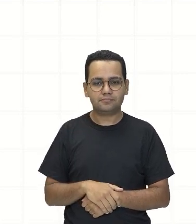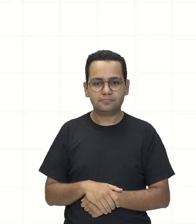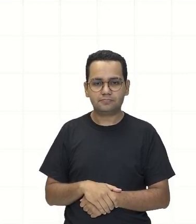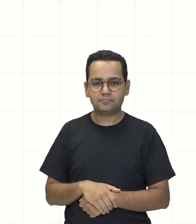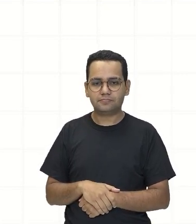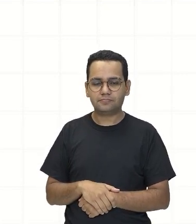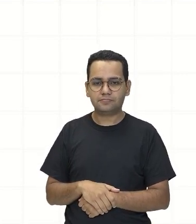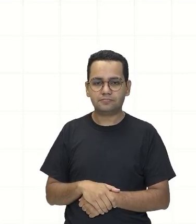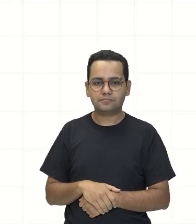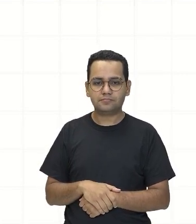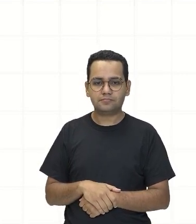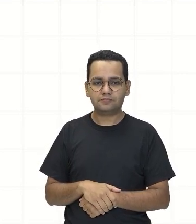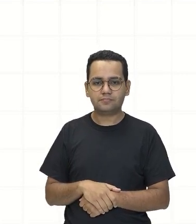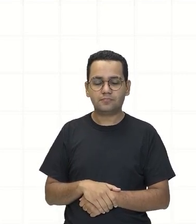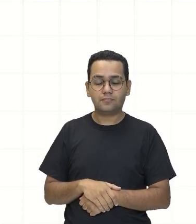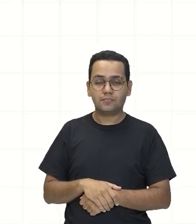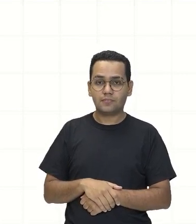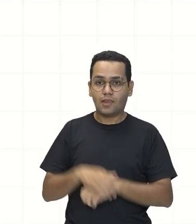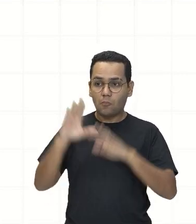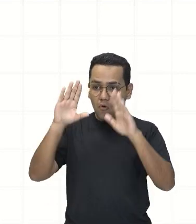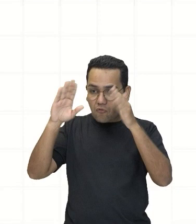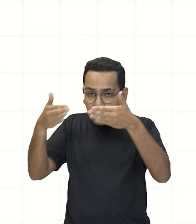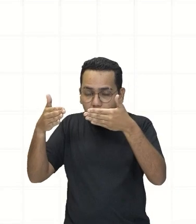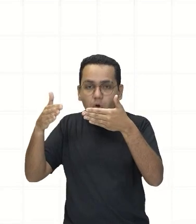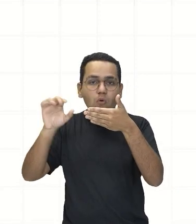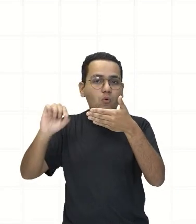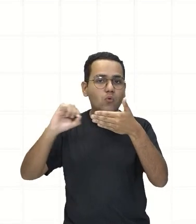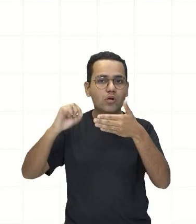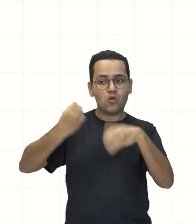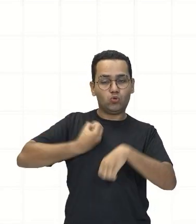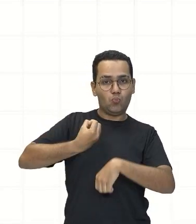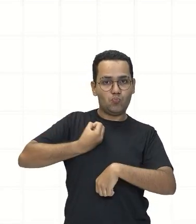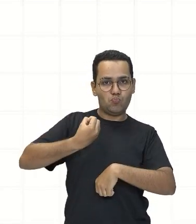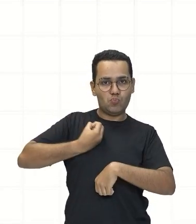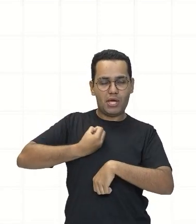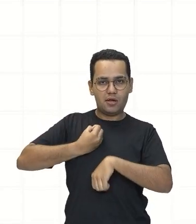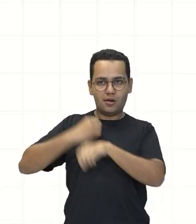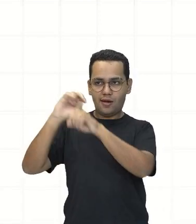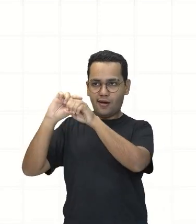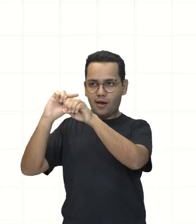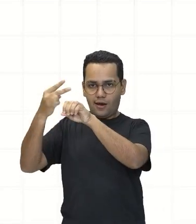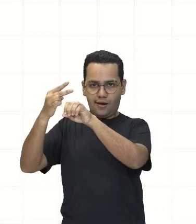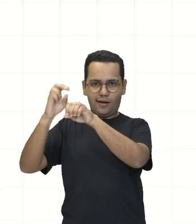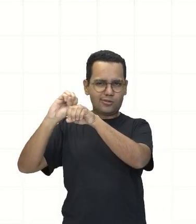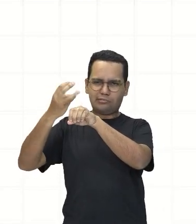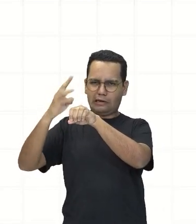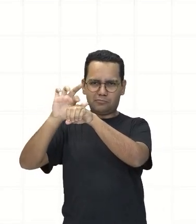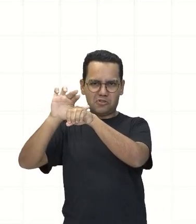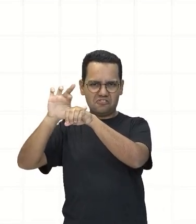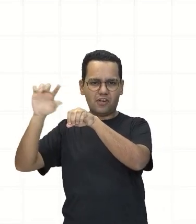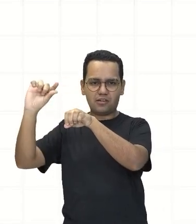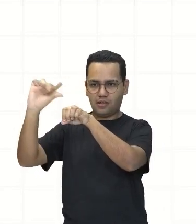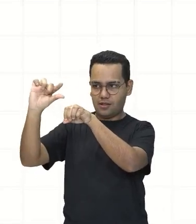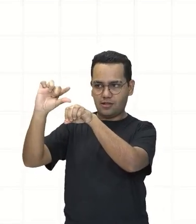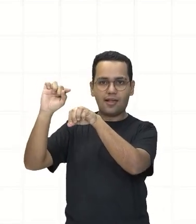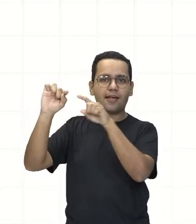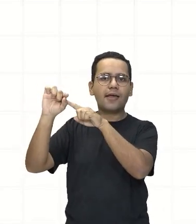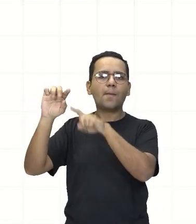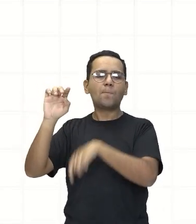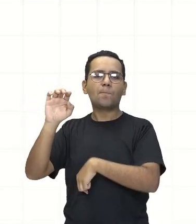potência Certo? É na potência que você tem que estar com o olho ligado